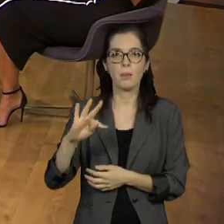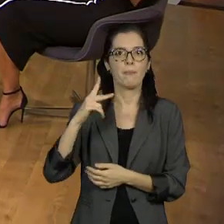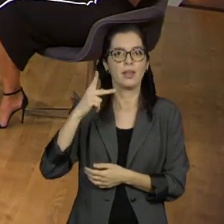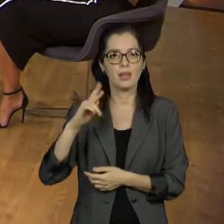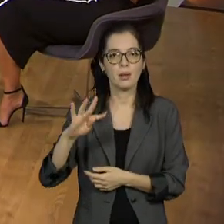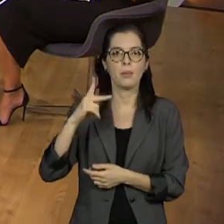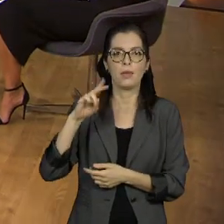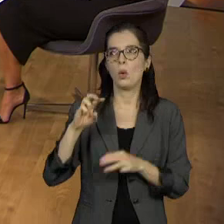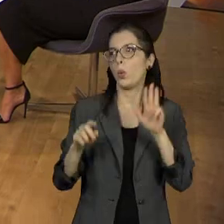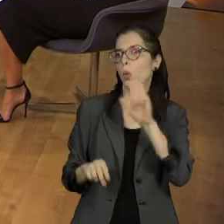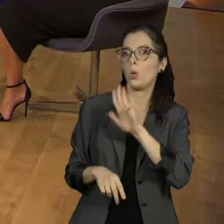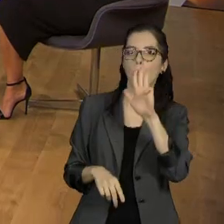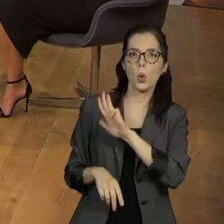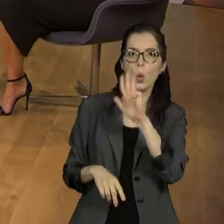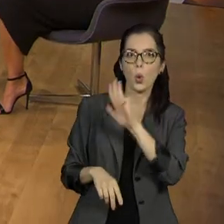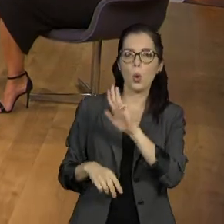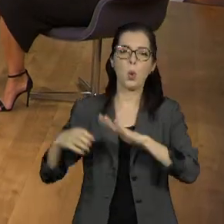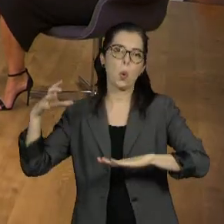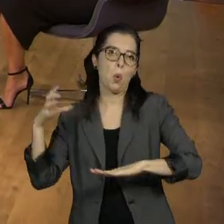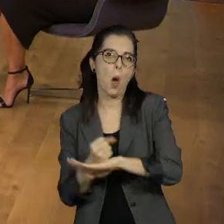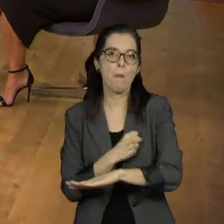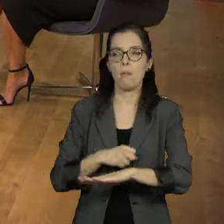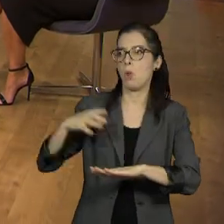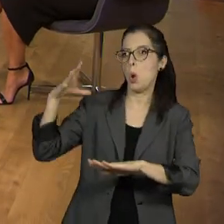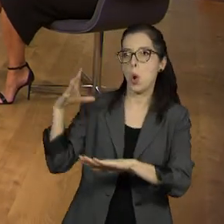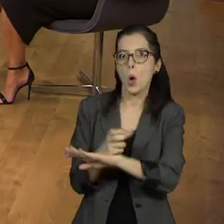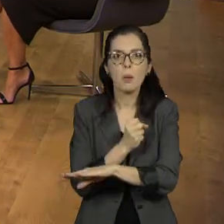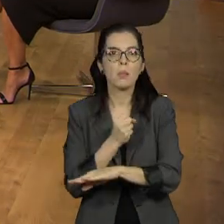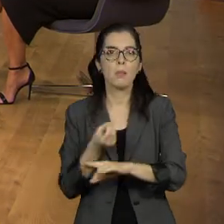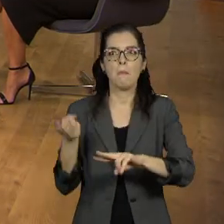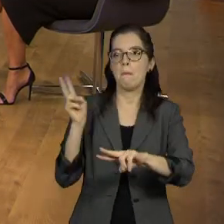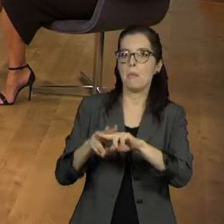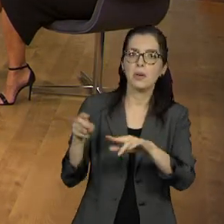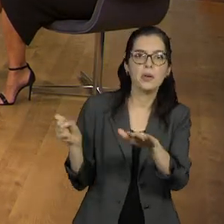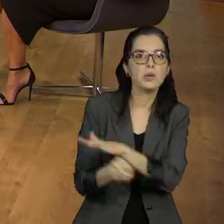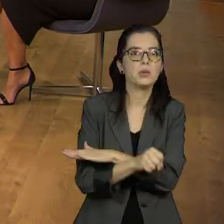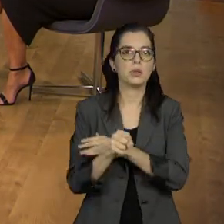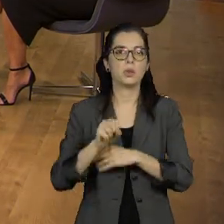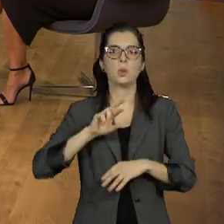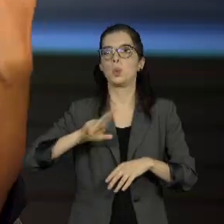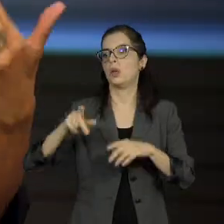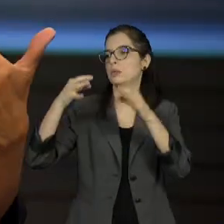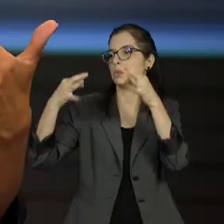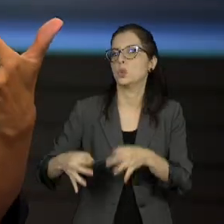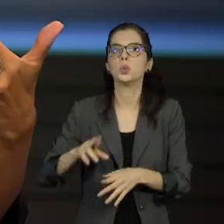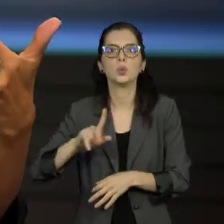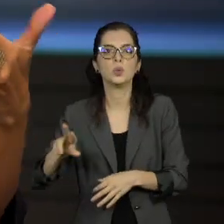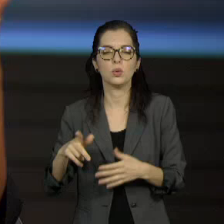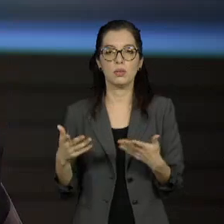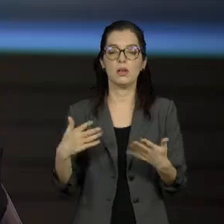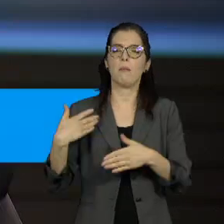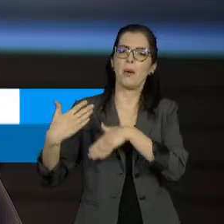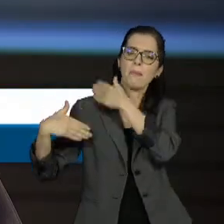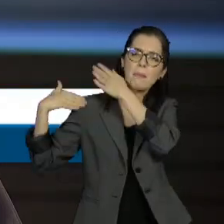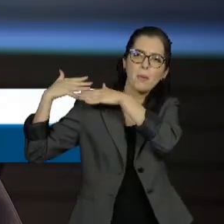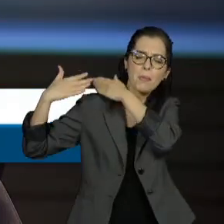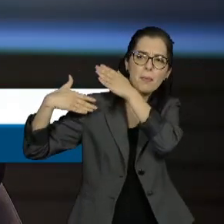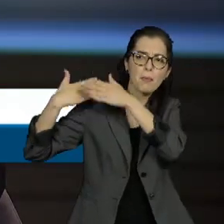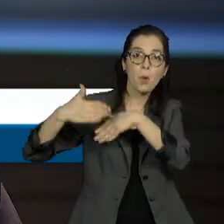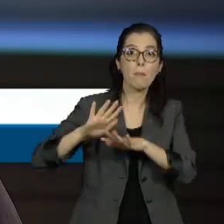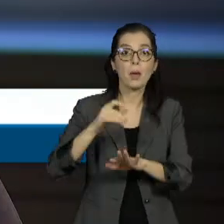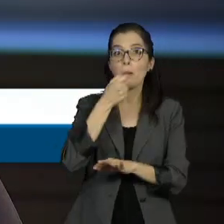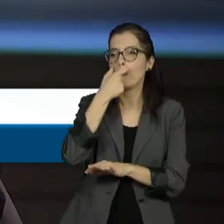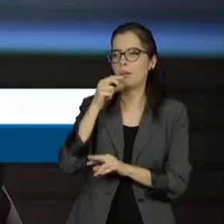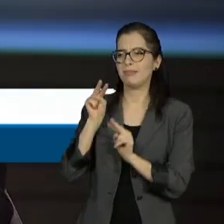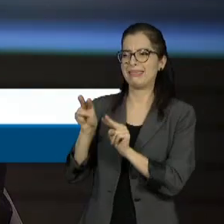de que o Lula foi preso injustamente, ele simplesmente escanteou esse assunto, falou não quero tratar desse assunto, fez uma campanha propositiva voltada para